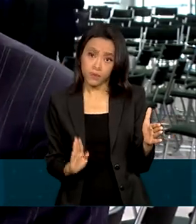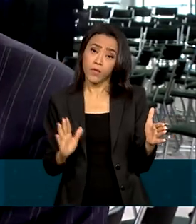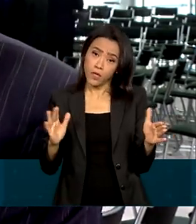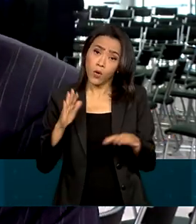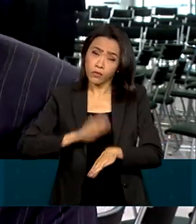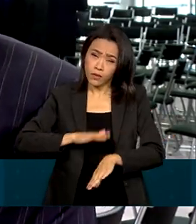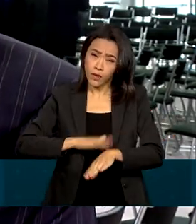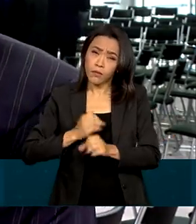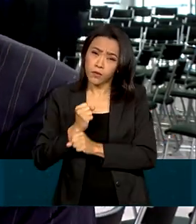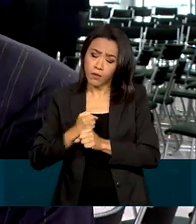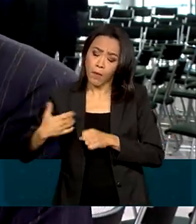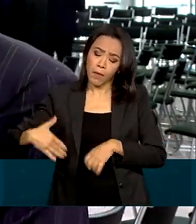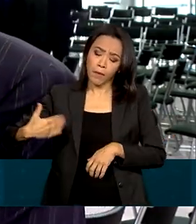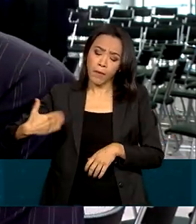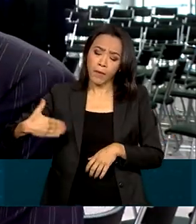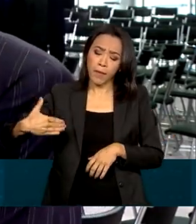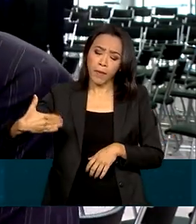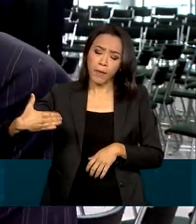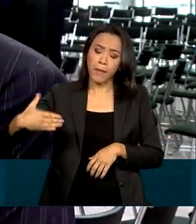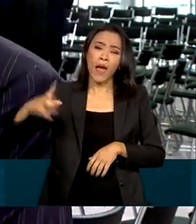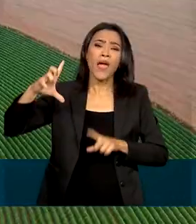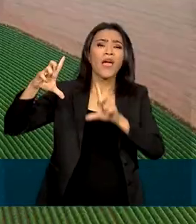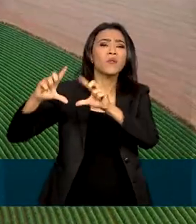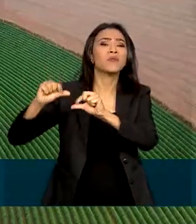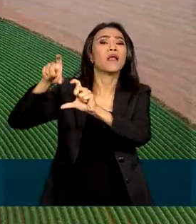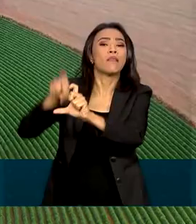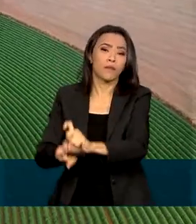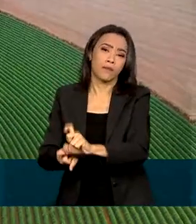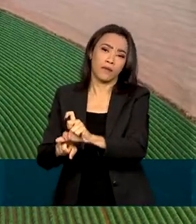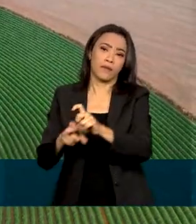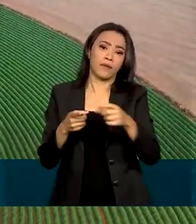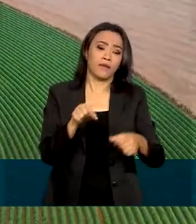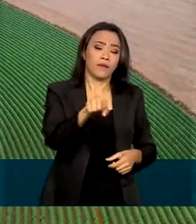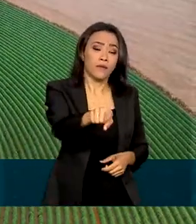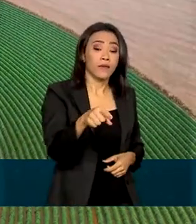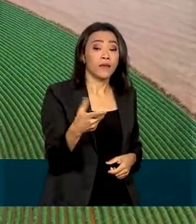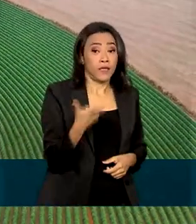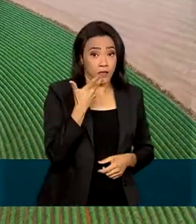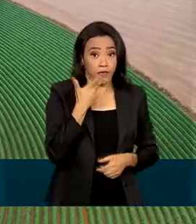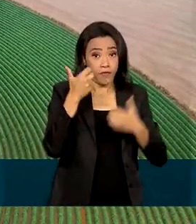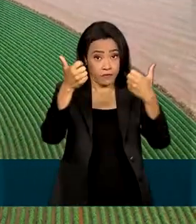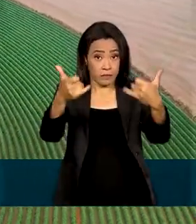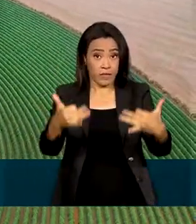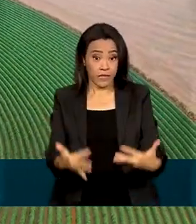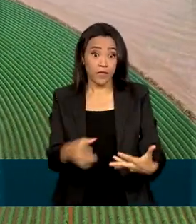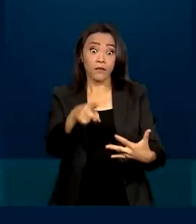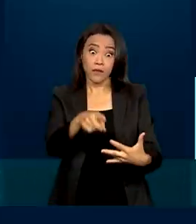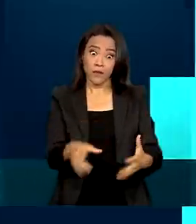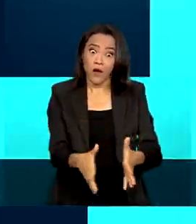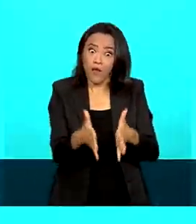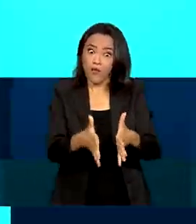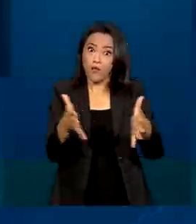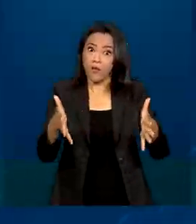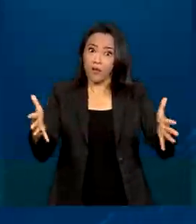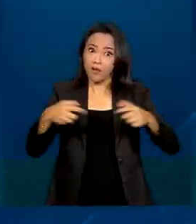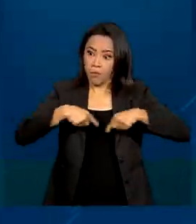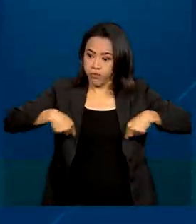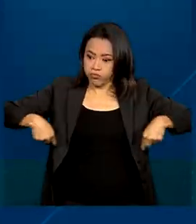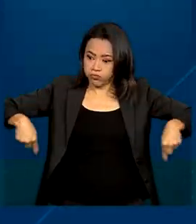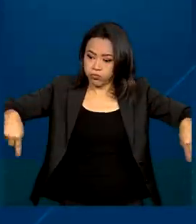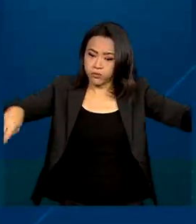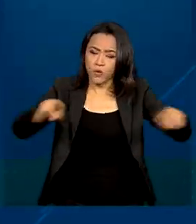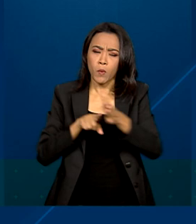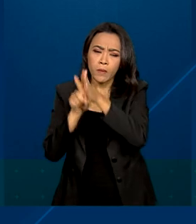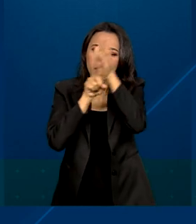tempo, dependemos menos do exterior. E a projeção é de aumento na produção agrícola. Um estudo feito pelo